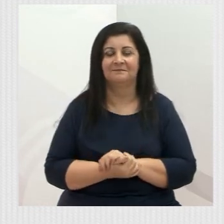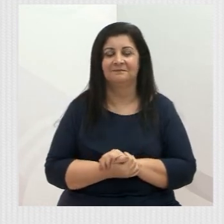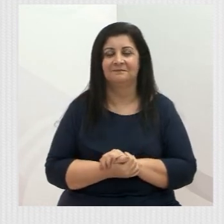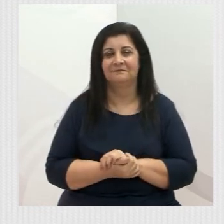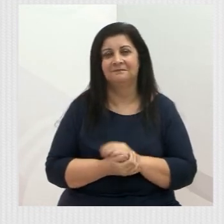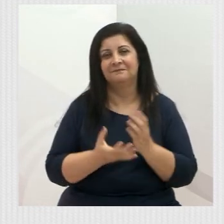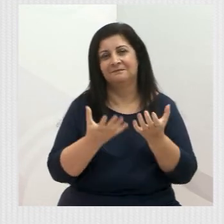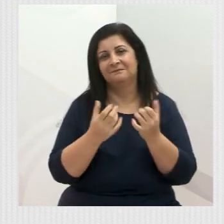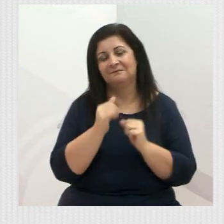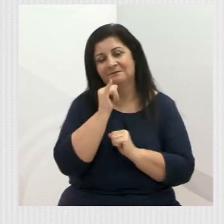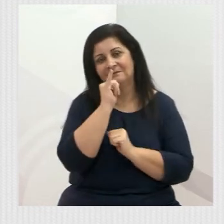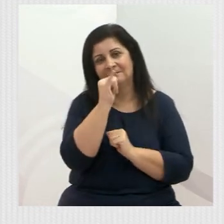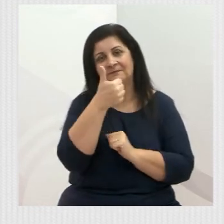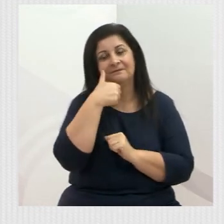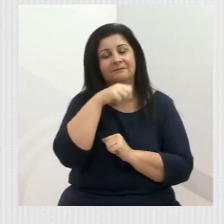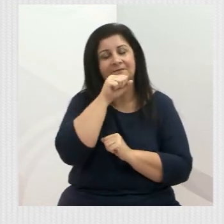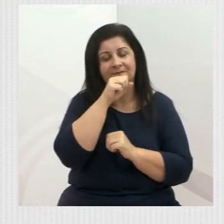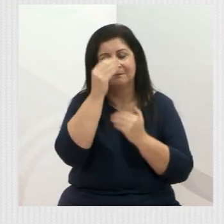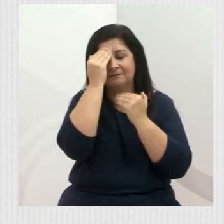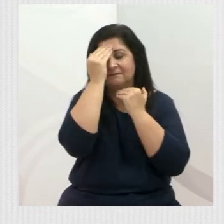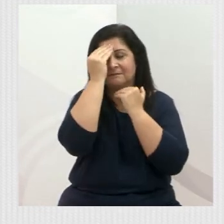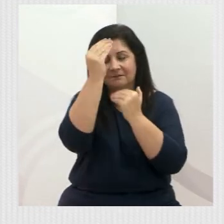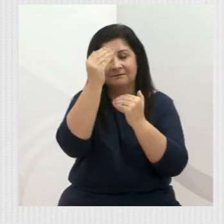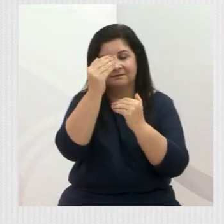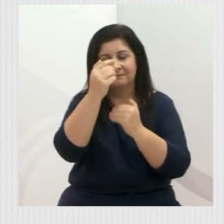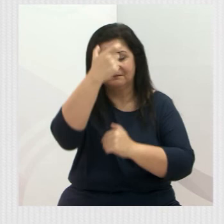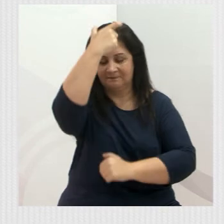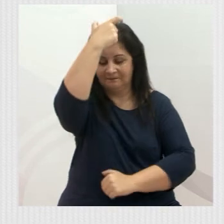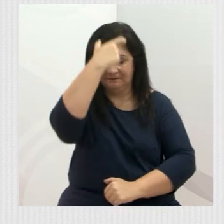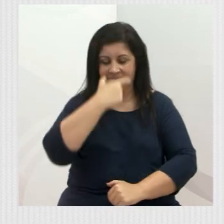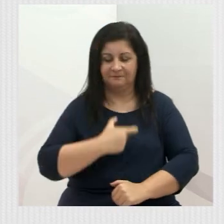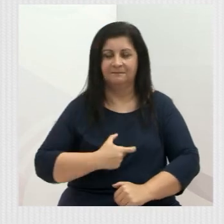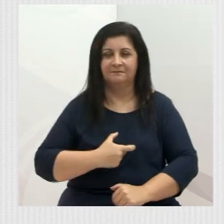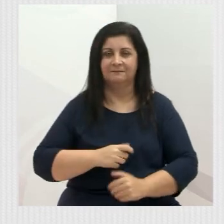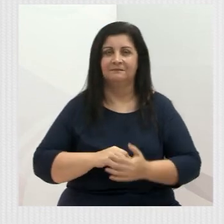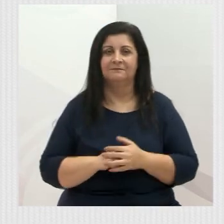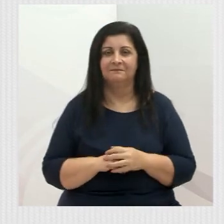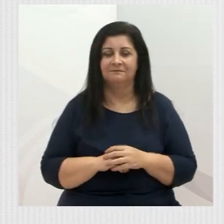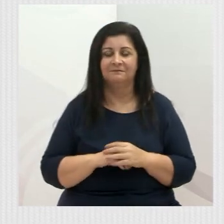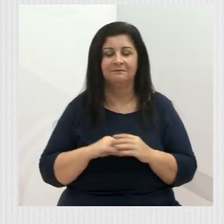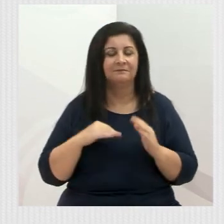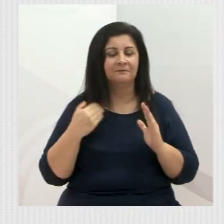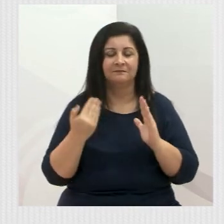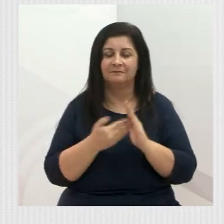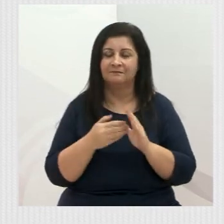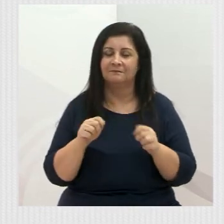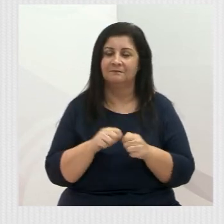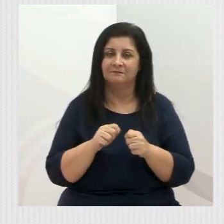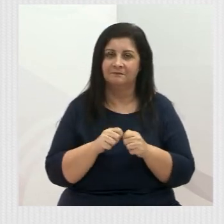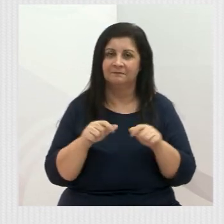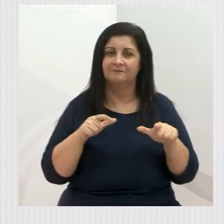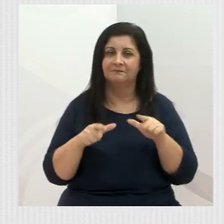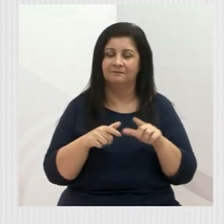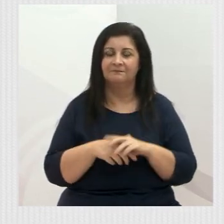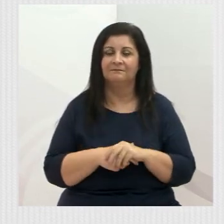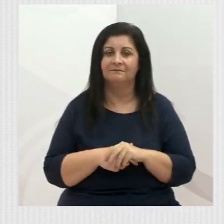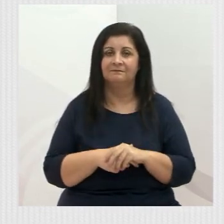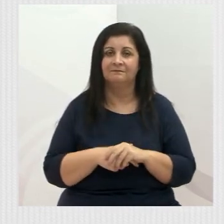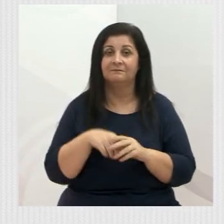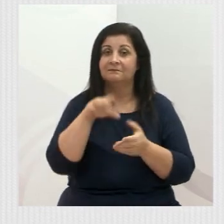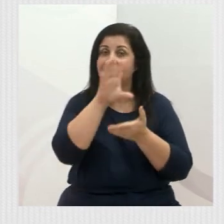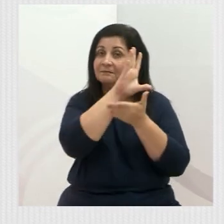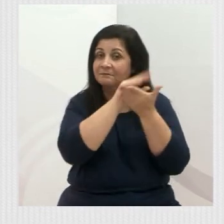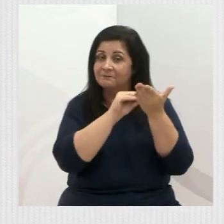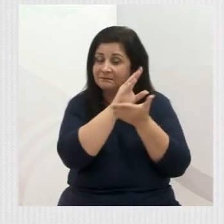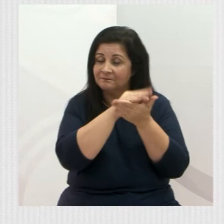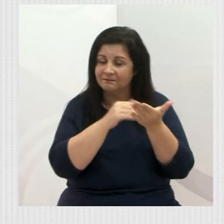deixar aqui, mãe, o meu agradecimento por tudo que sou e por tudo que estou fazendo pelo nosso município e pela inspiração